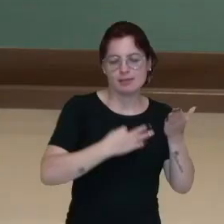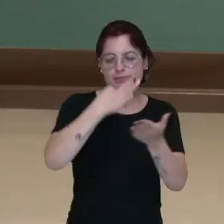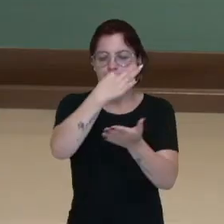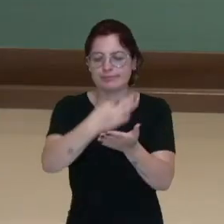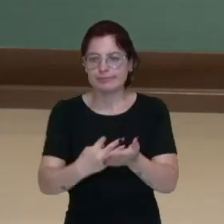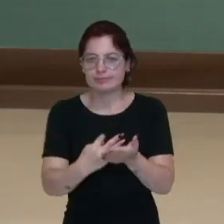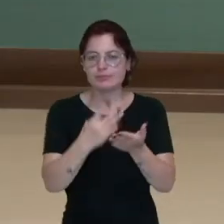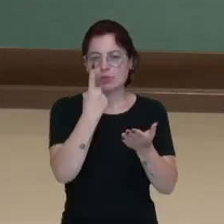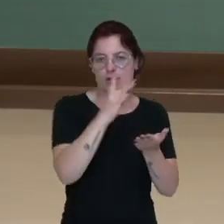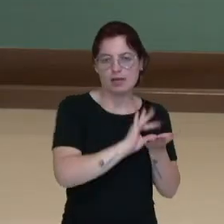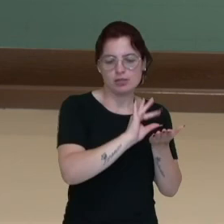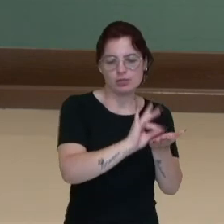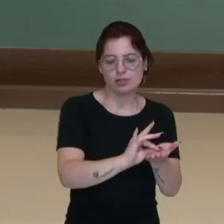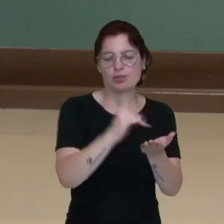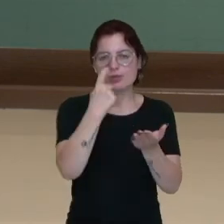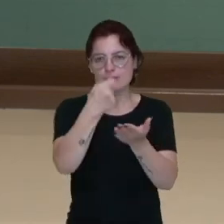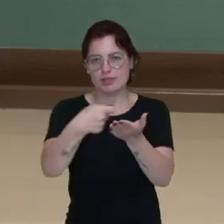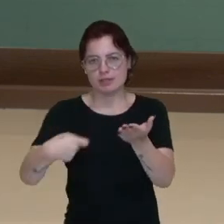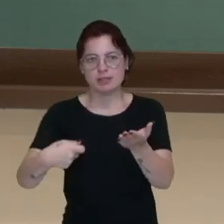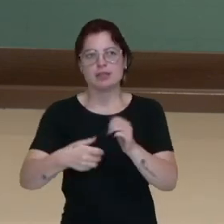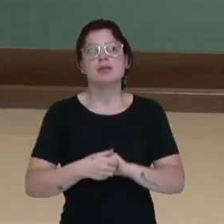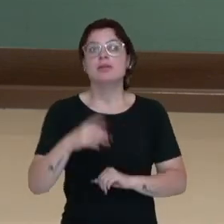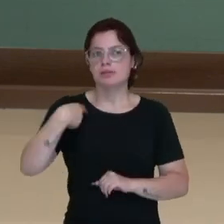deste blogue são os que nós analisamos.